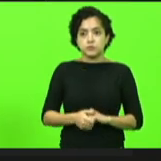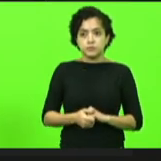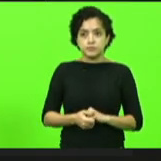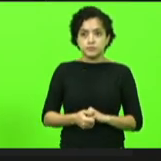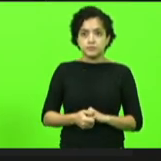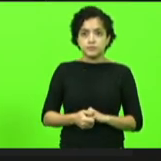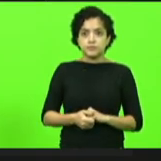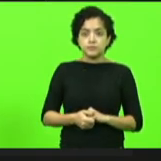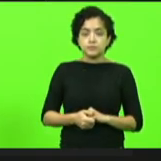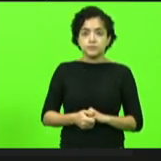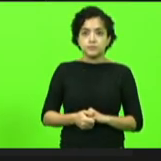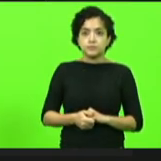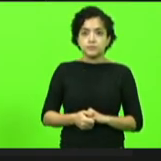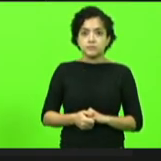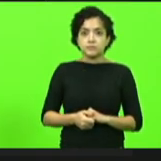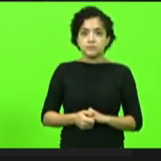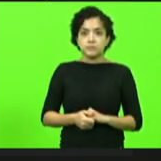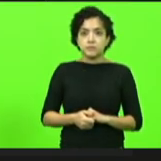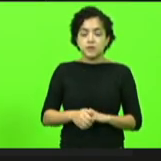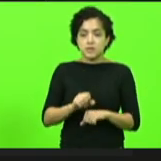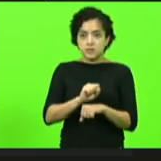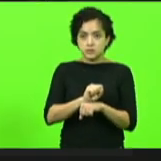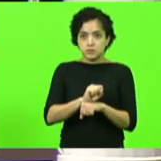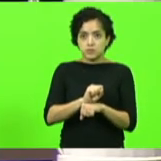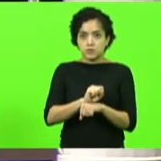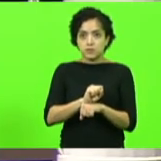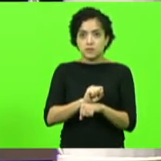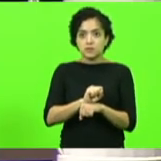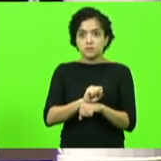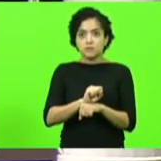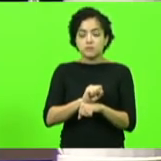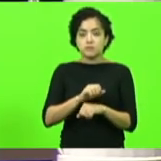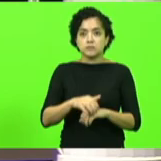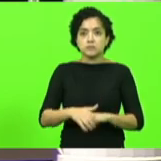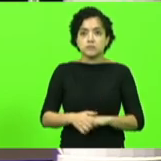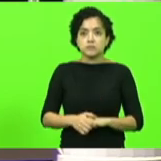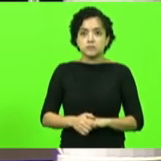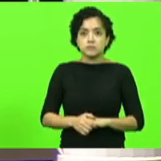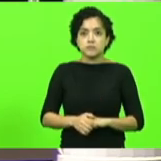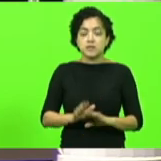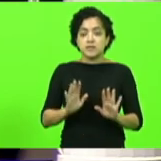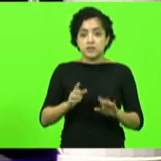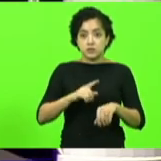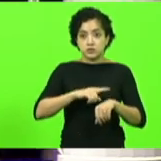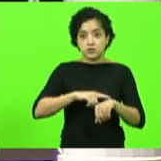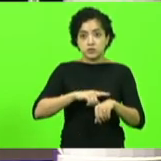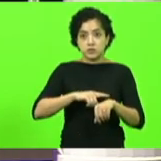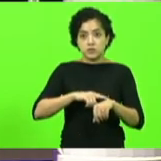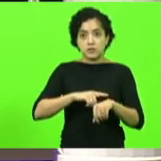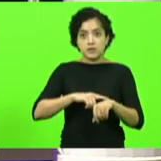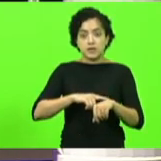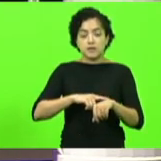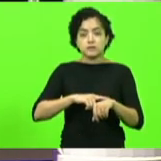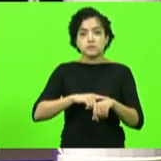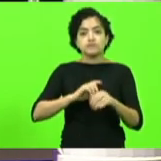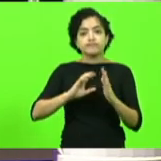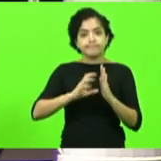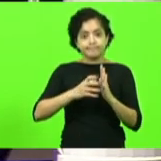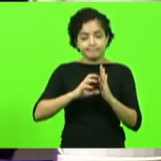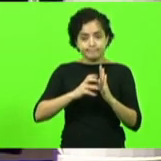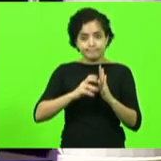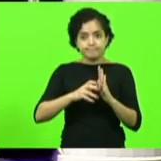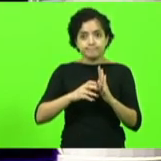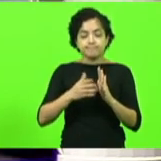só um pouquinho deputado nós já já estamos no horário destinado aos partidos políticos